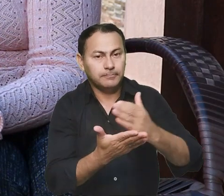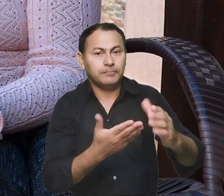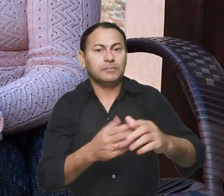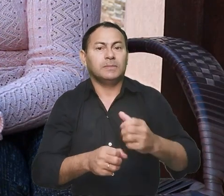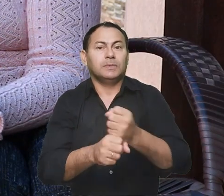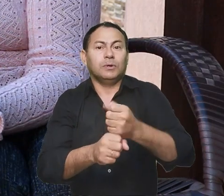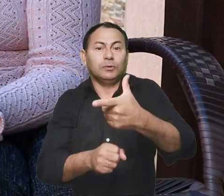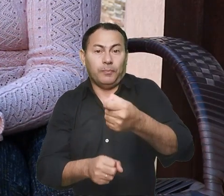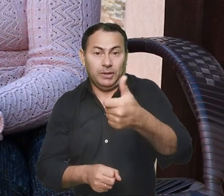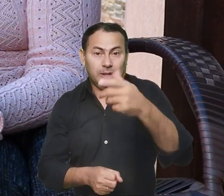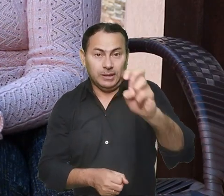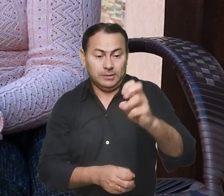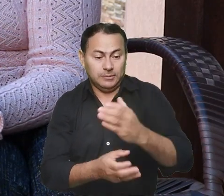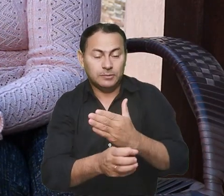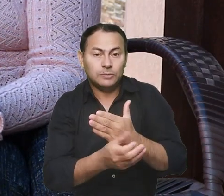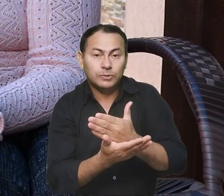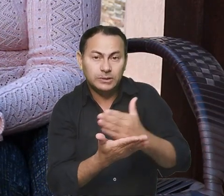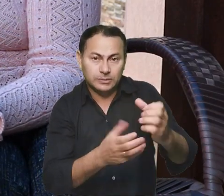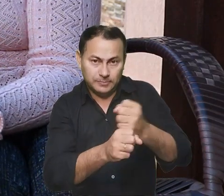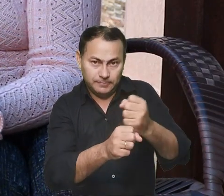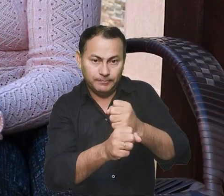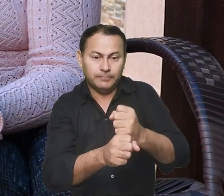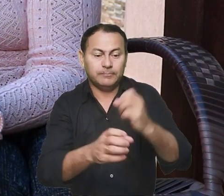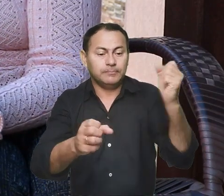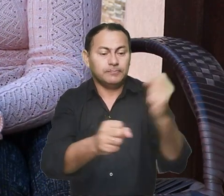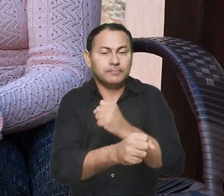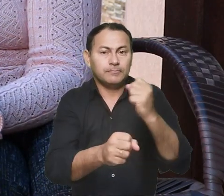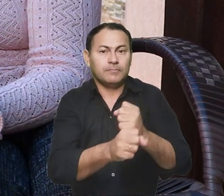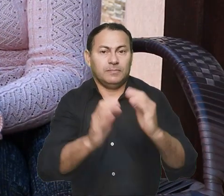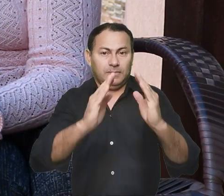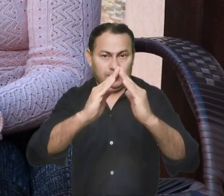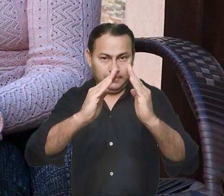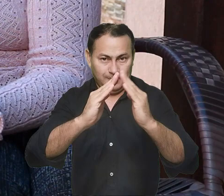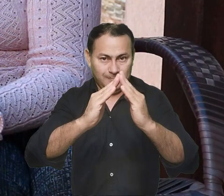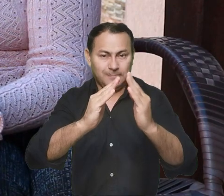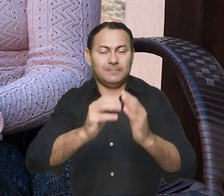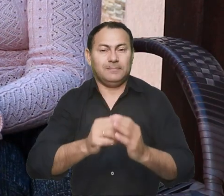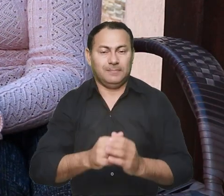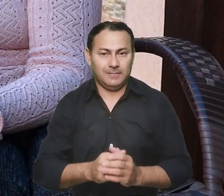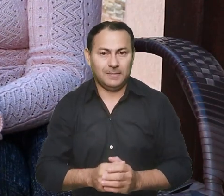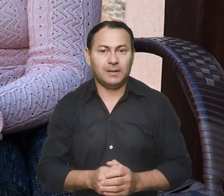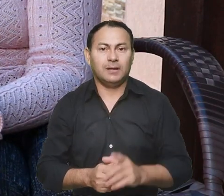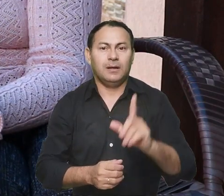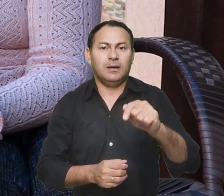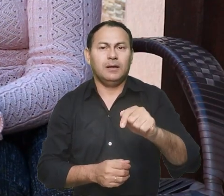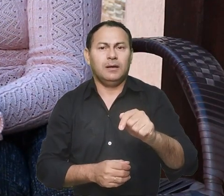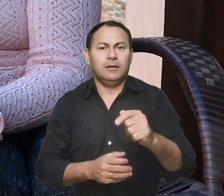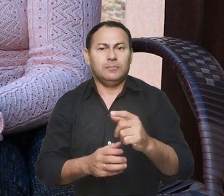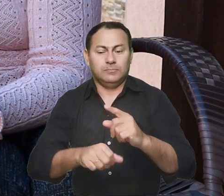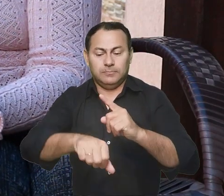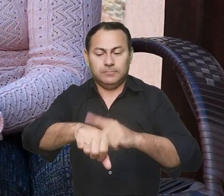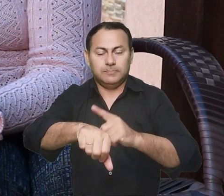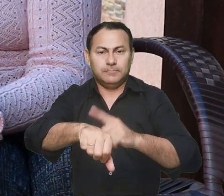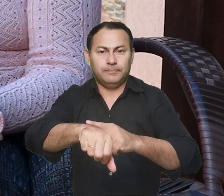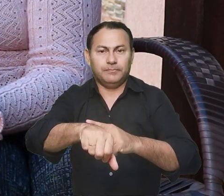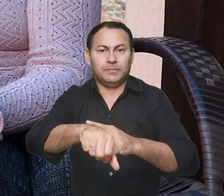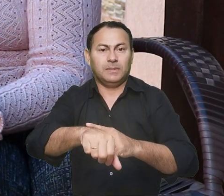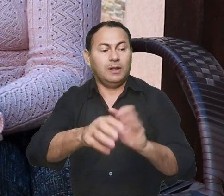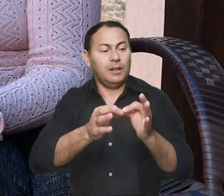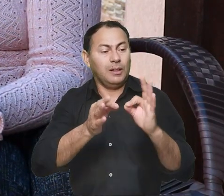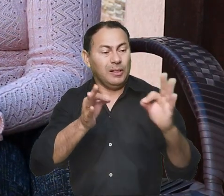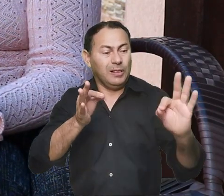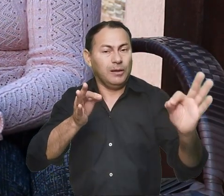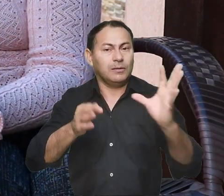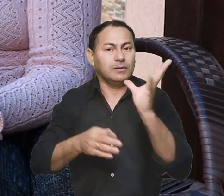iniciamos em 2015, no início de 2015, a construção da casa. Foi, assim, um período